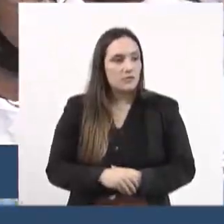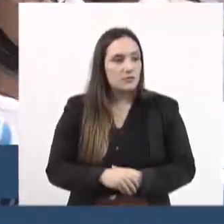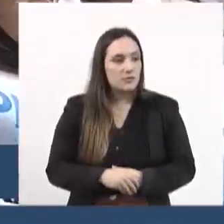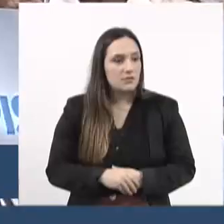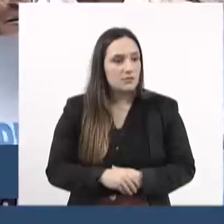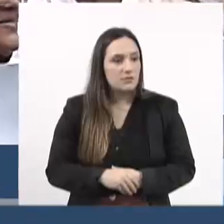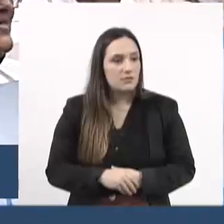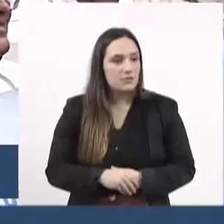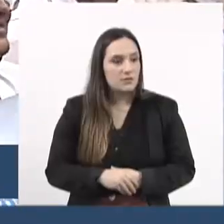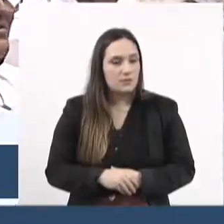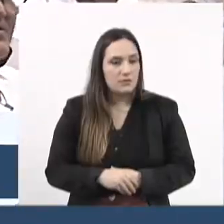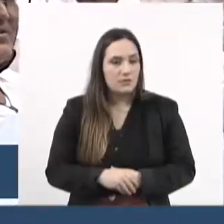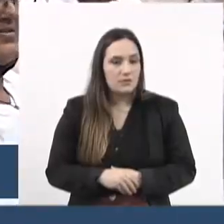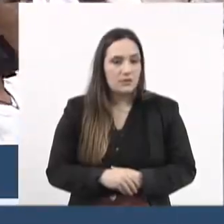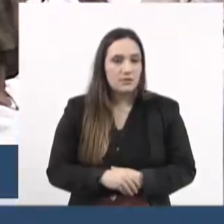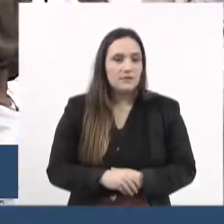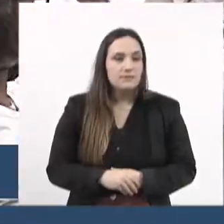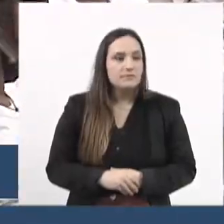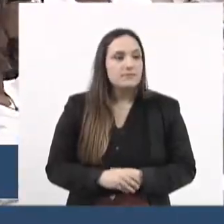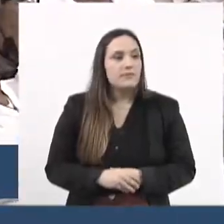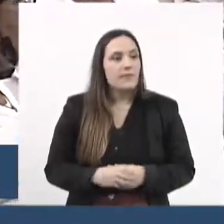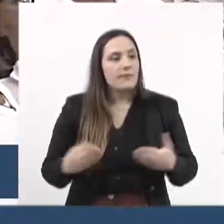só deixei de falar, pessoal.